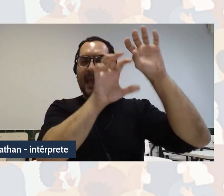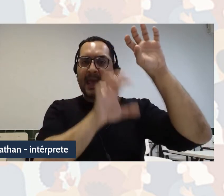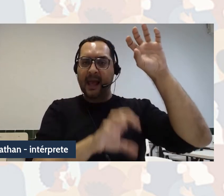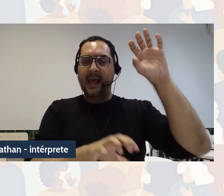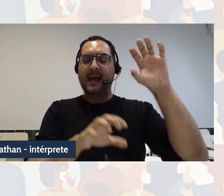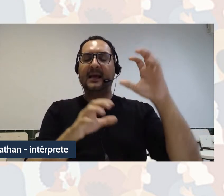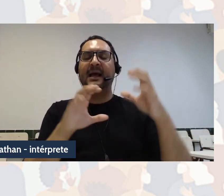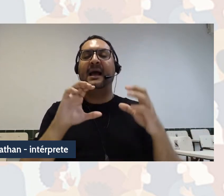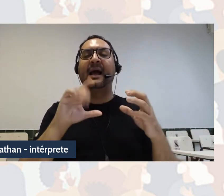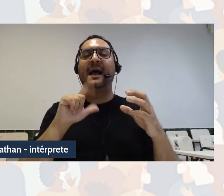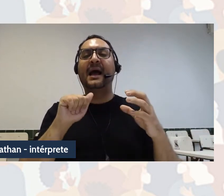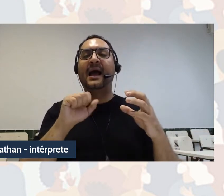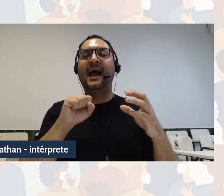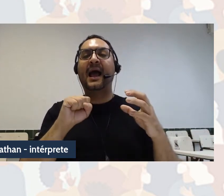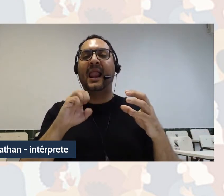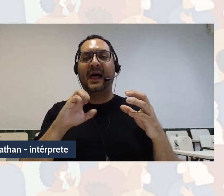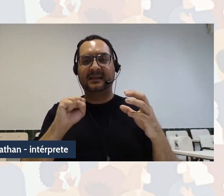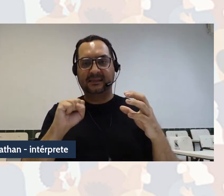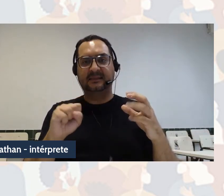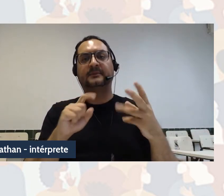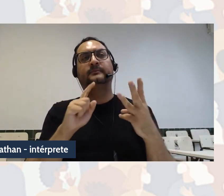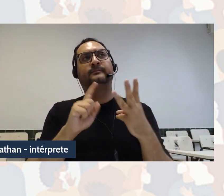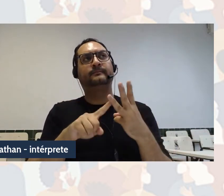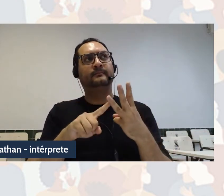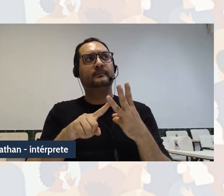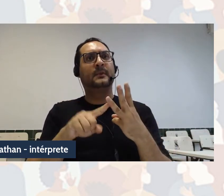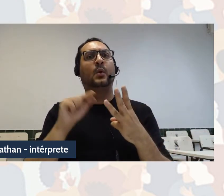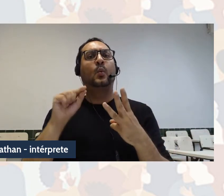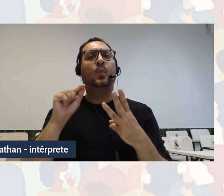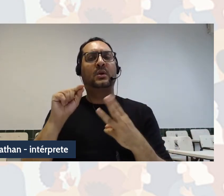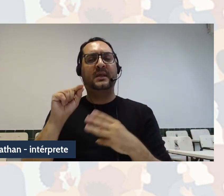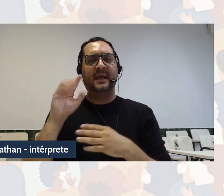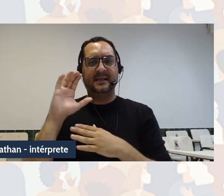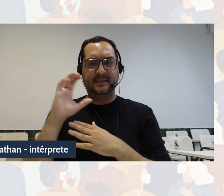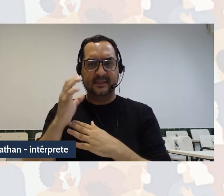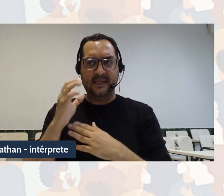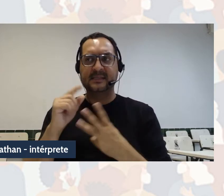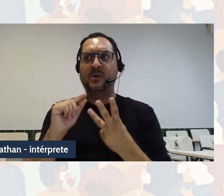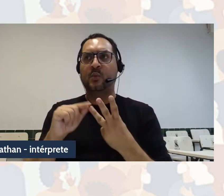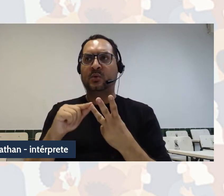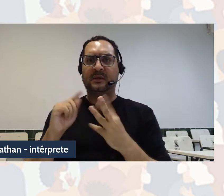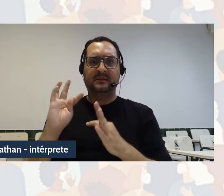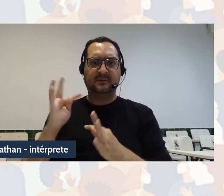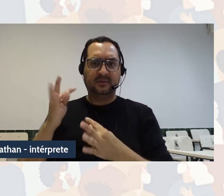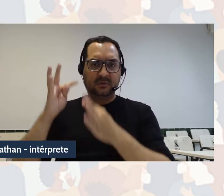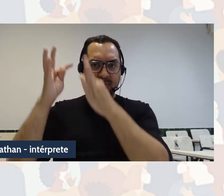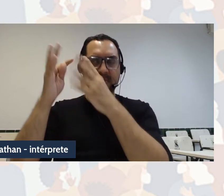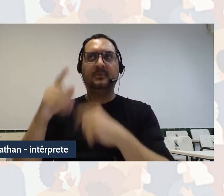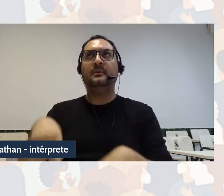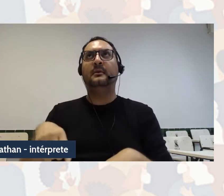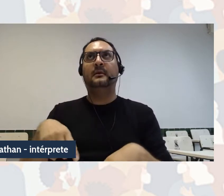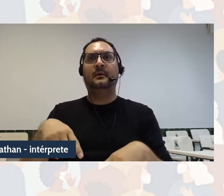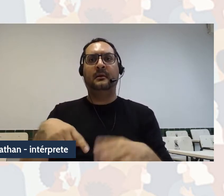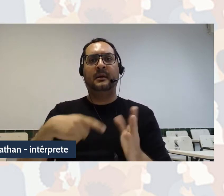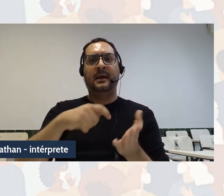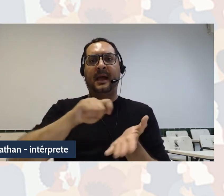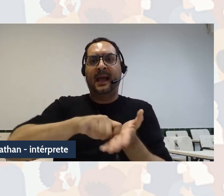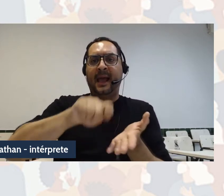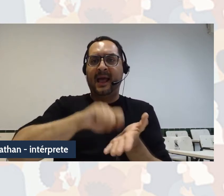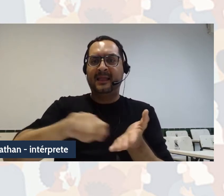conhecimento, a ideia de ciência, de tecnologia, as cartografias religiosas,